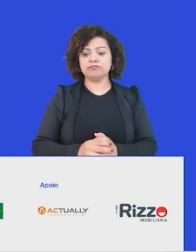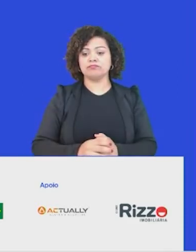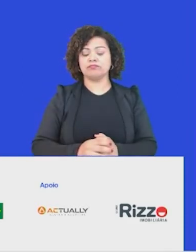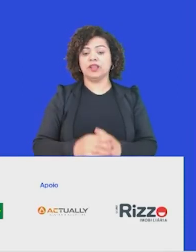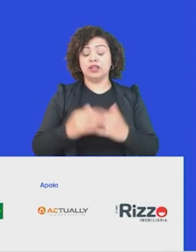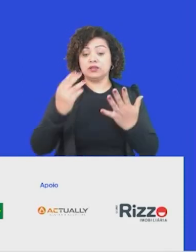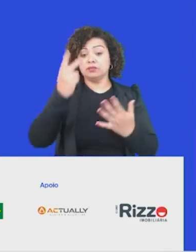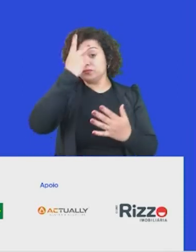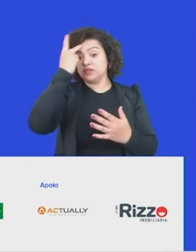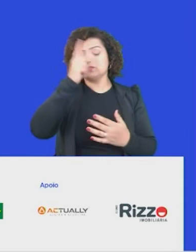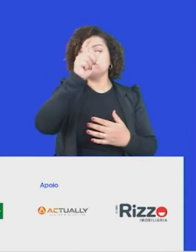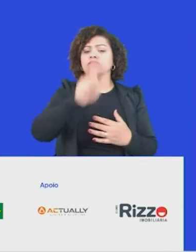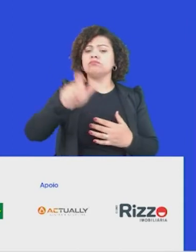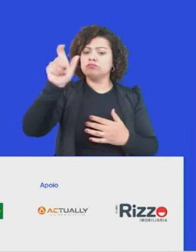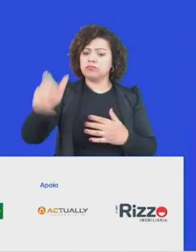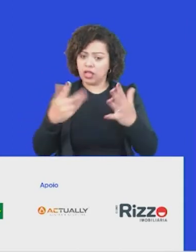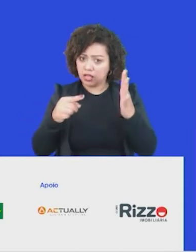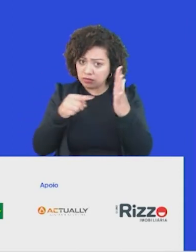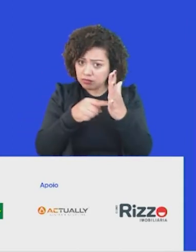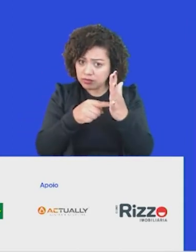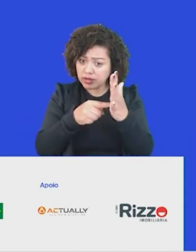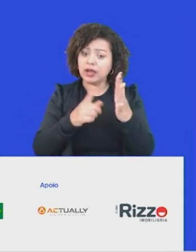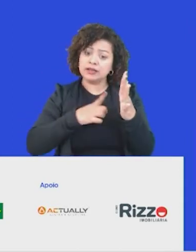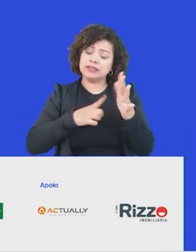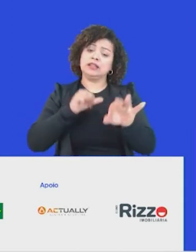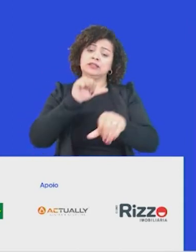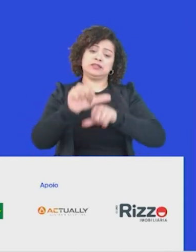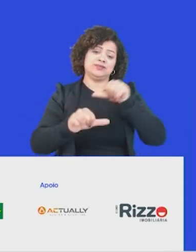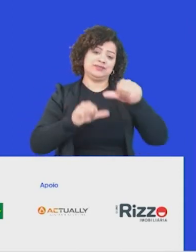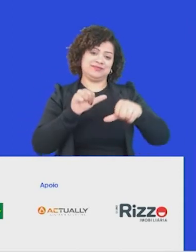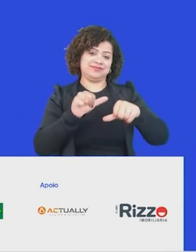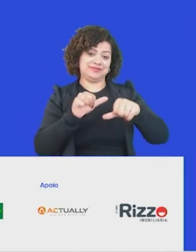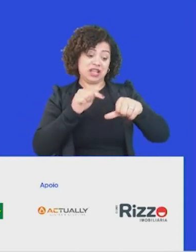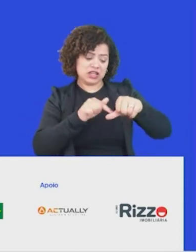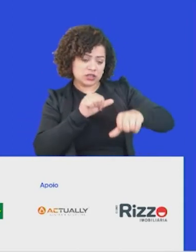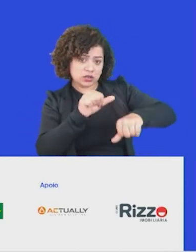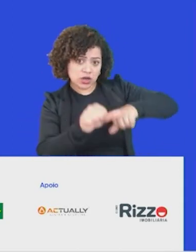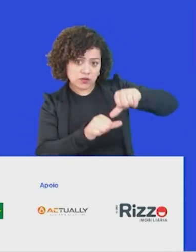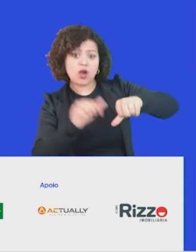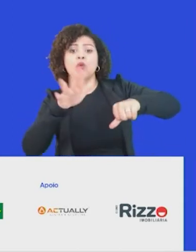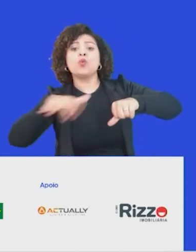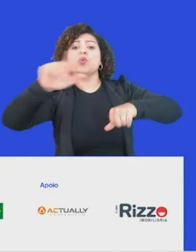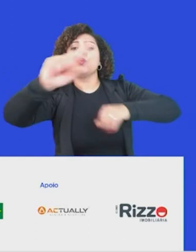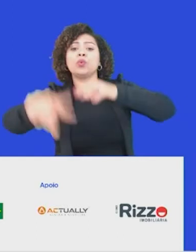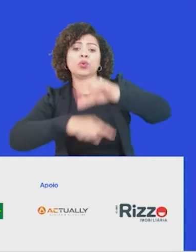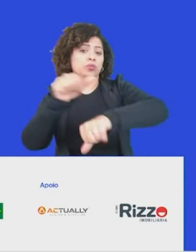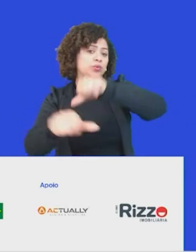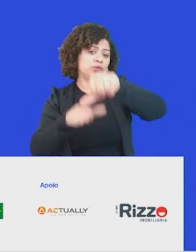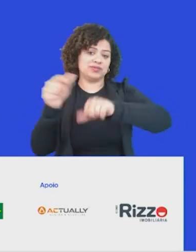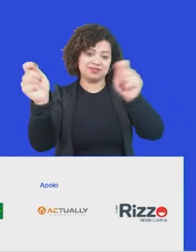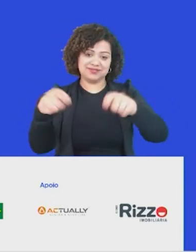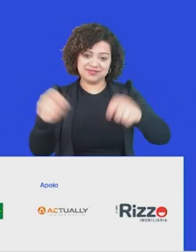propósito transformam os negócios e negócios com propósitos transformam o mundo, as